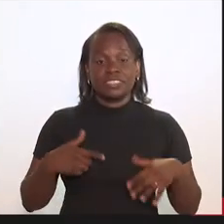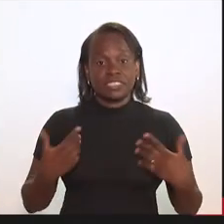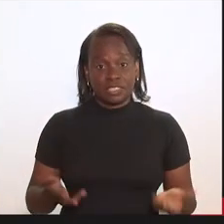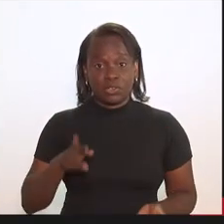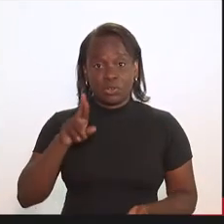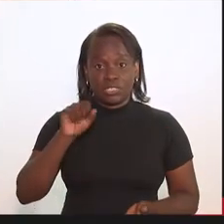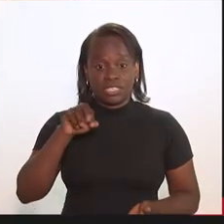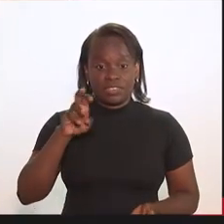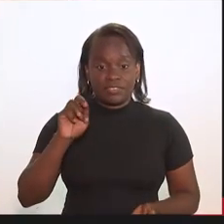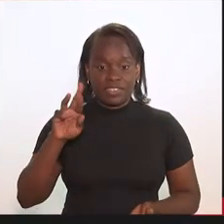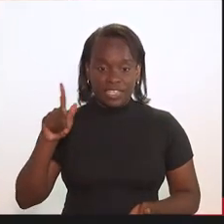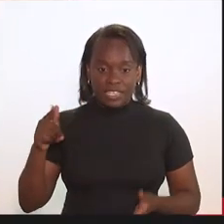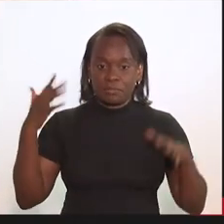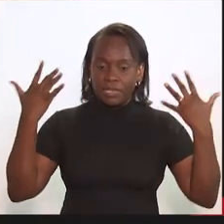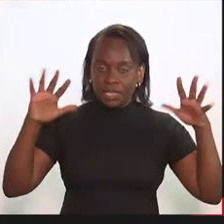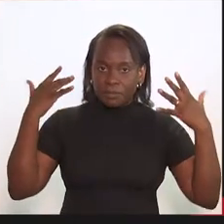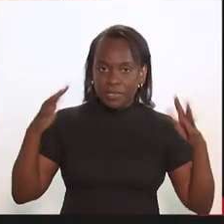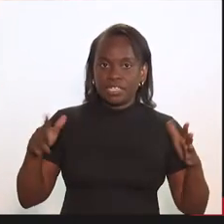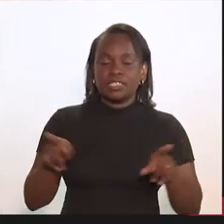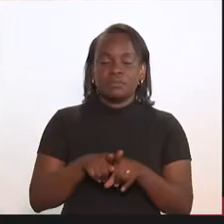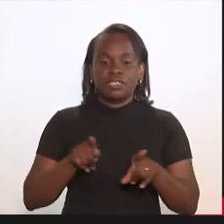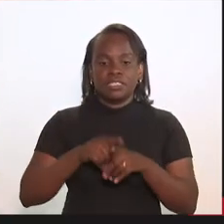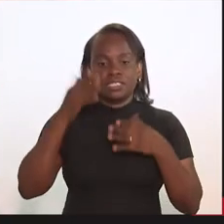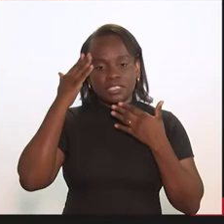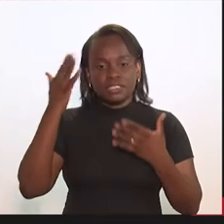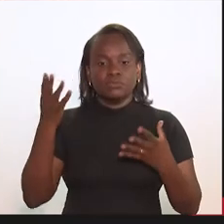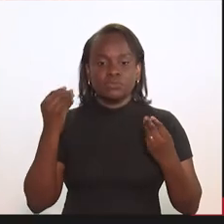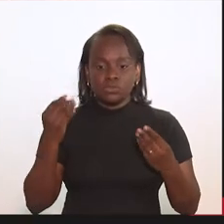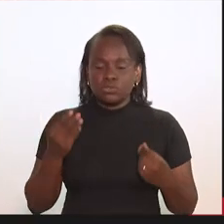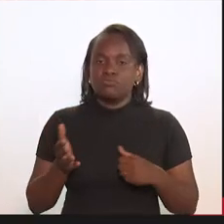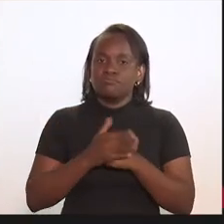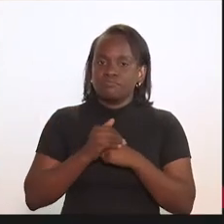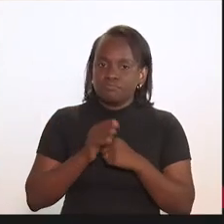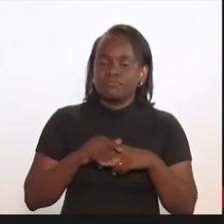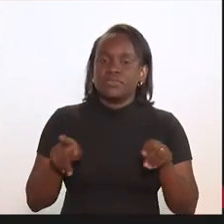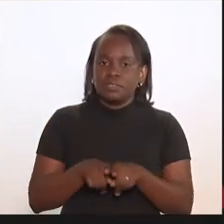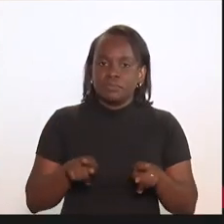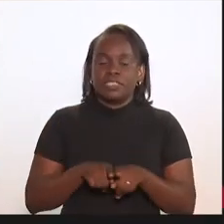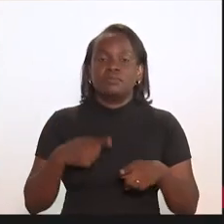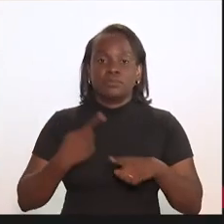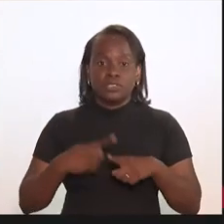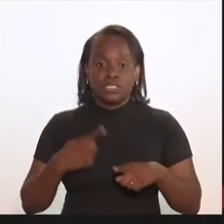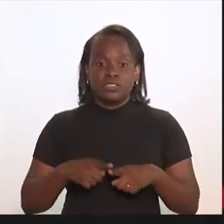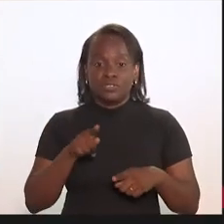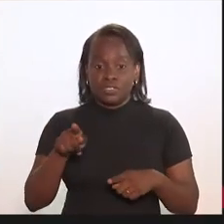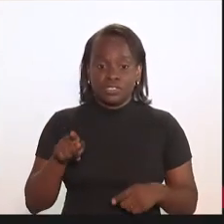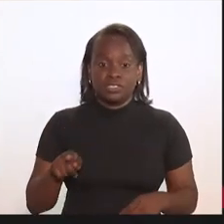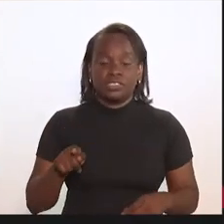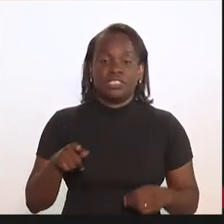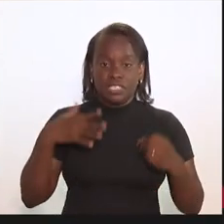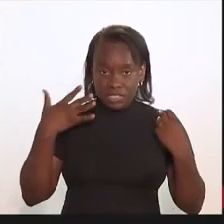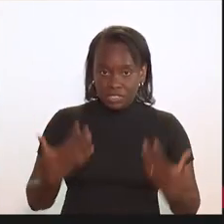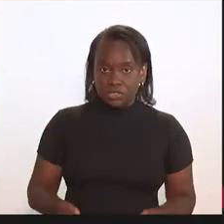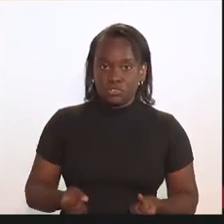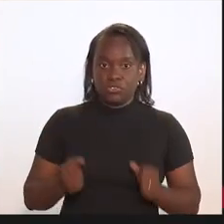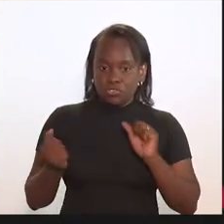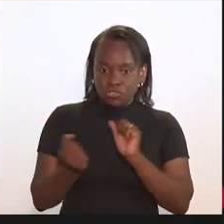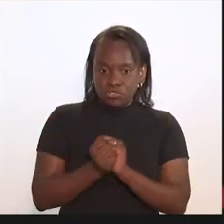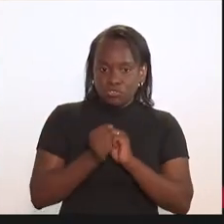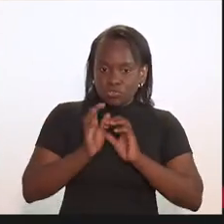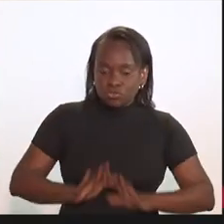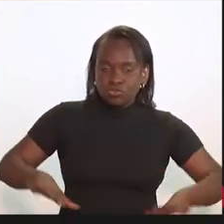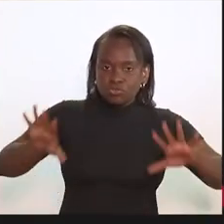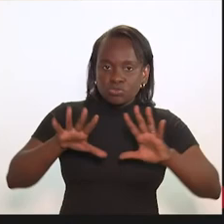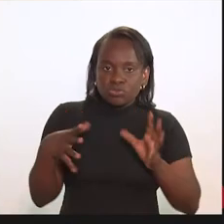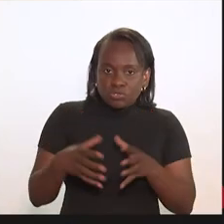aí. Então, Rosenberg, parabéns, e te agradecer muito carinhosamente também por você ter topado,